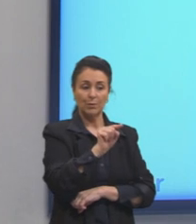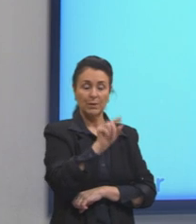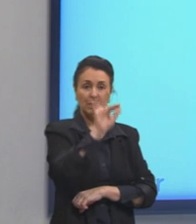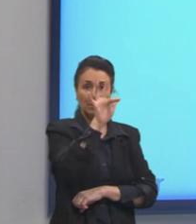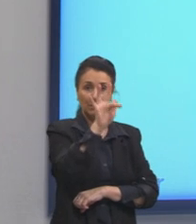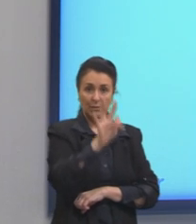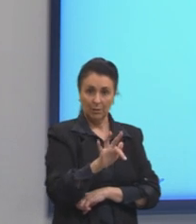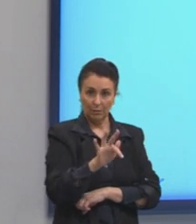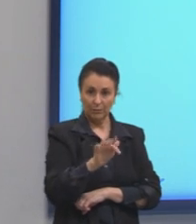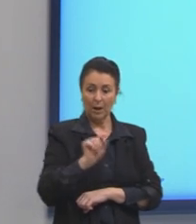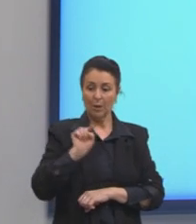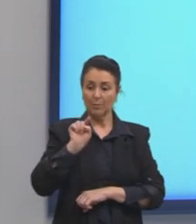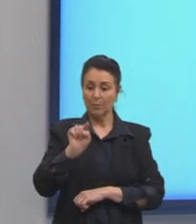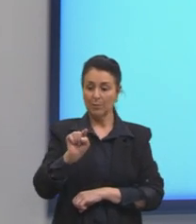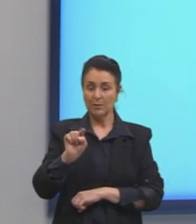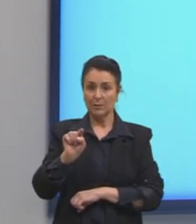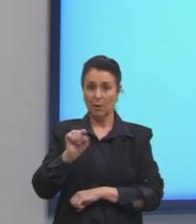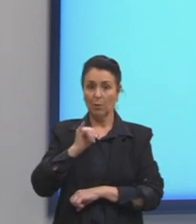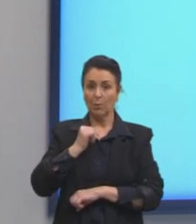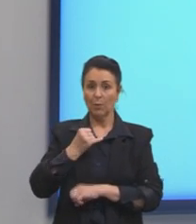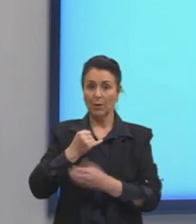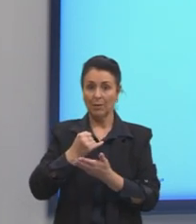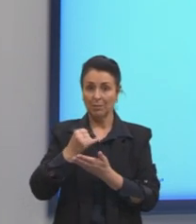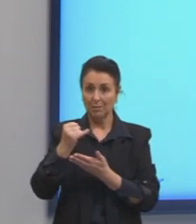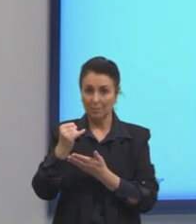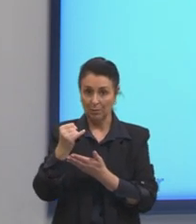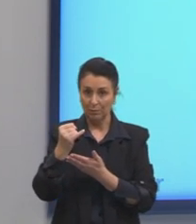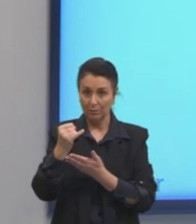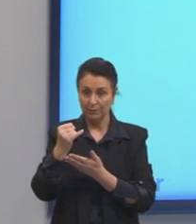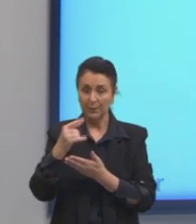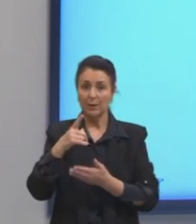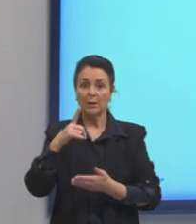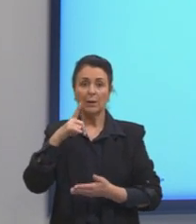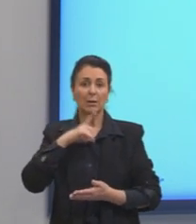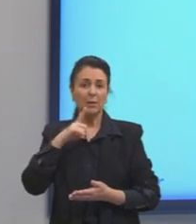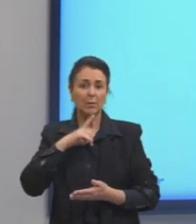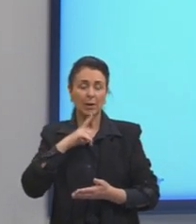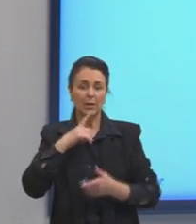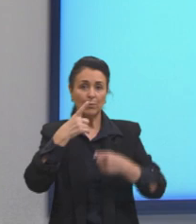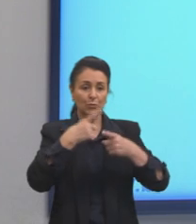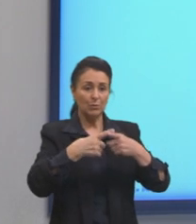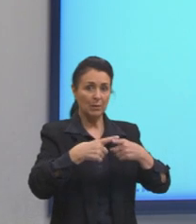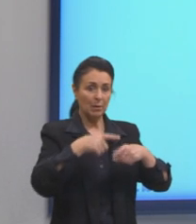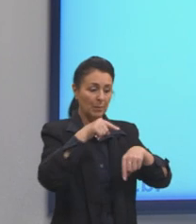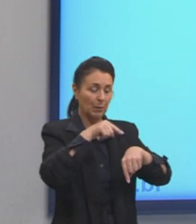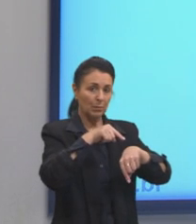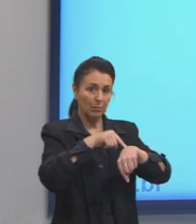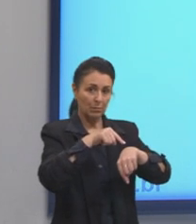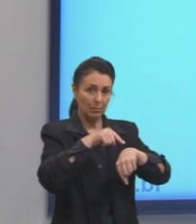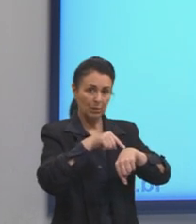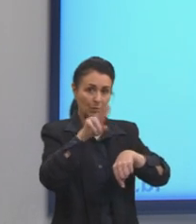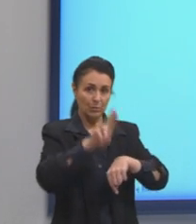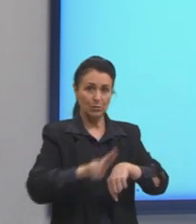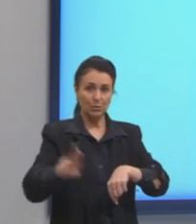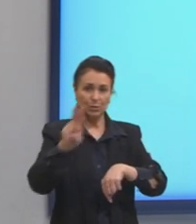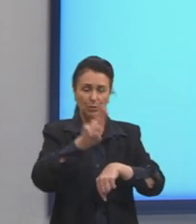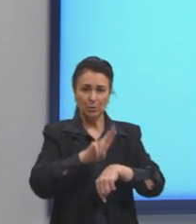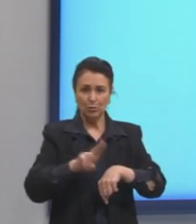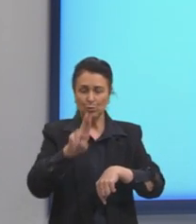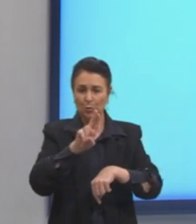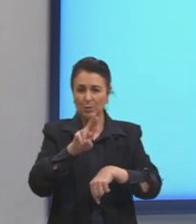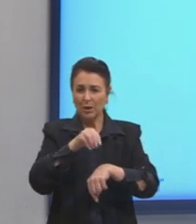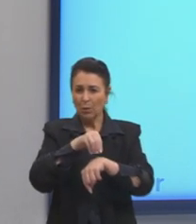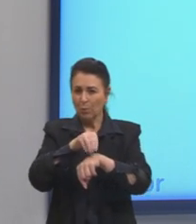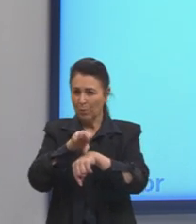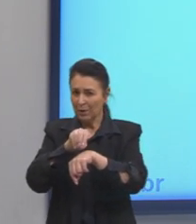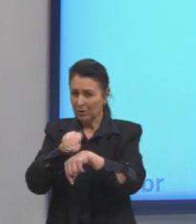inicial mais V, né? Velocidade multiplicado pelo tempo. E a gente costuma usar um macete, né? Que é chamar